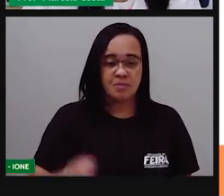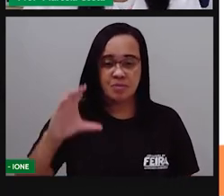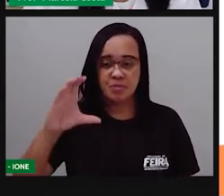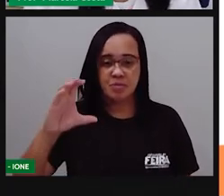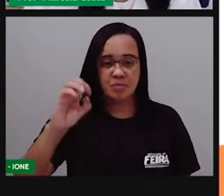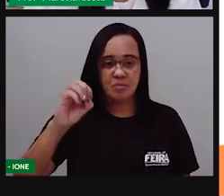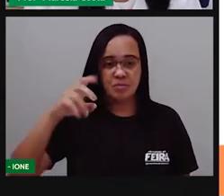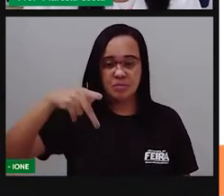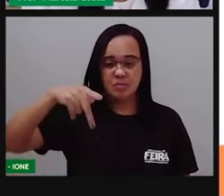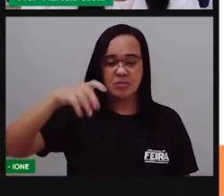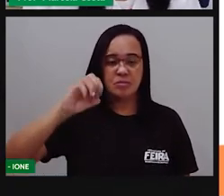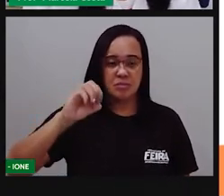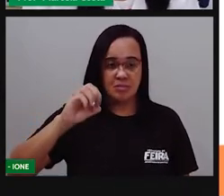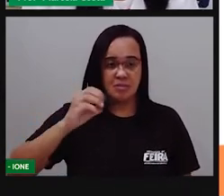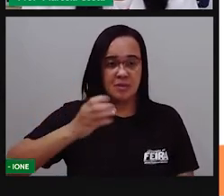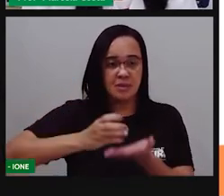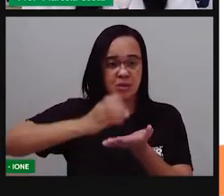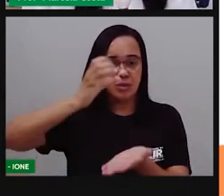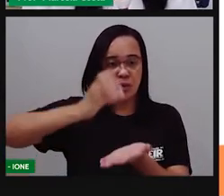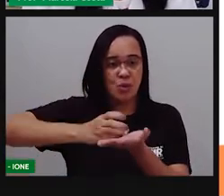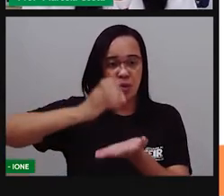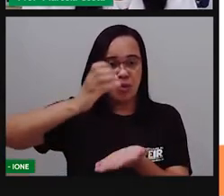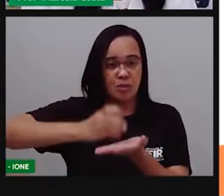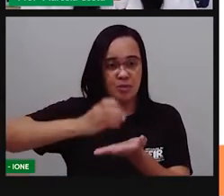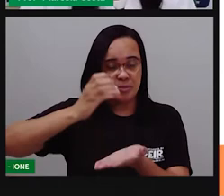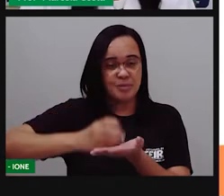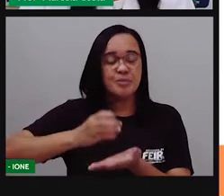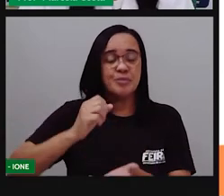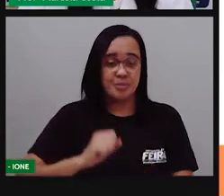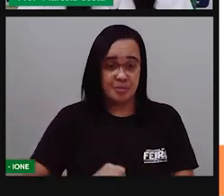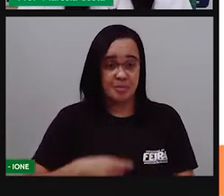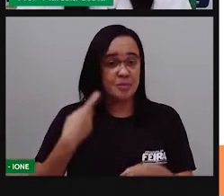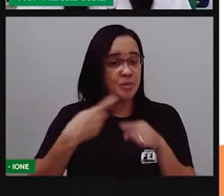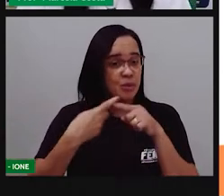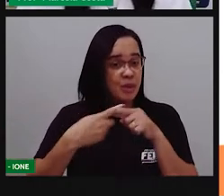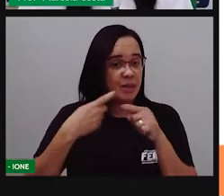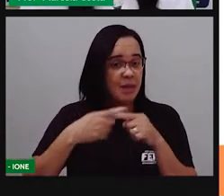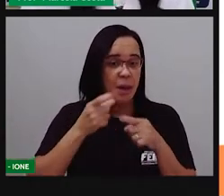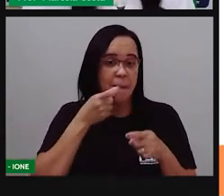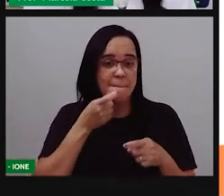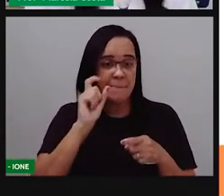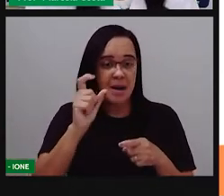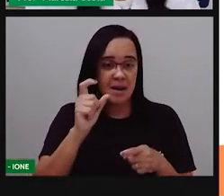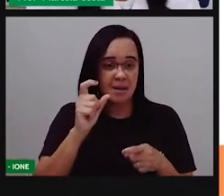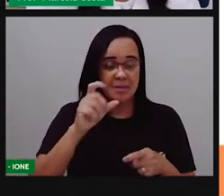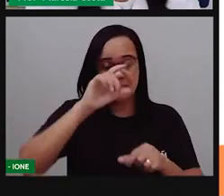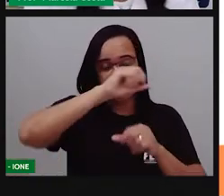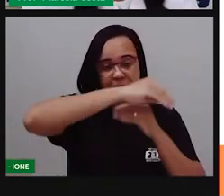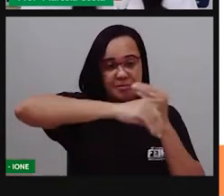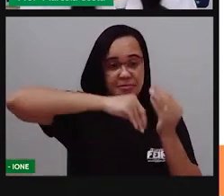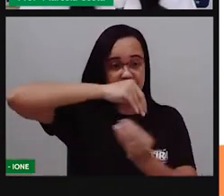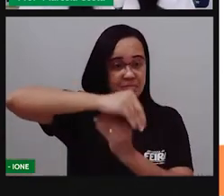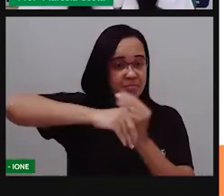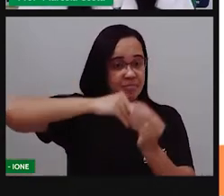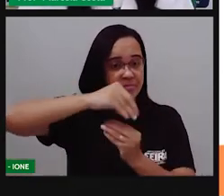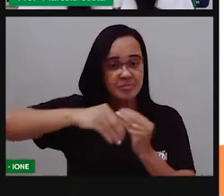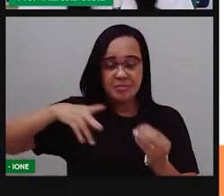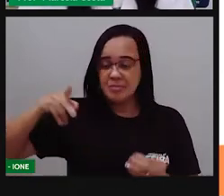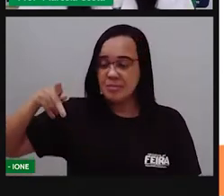Popo. Usei uma sílaba da palavra saco e uma sílaba da palavra